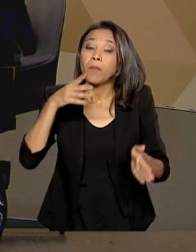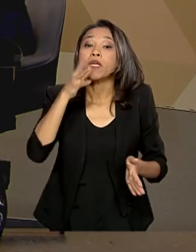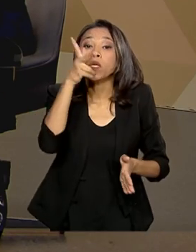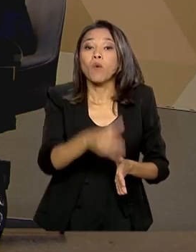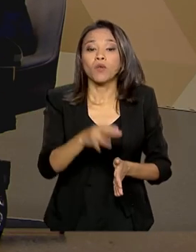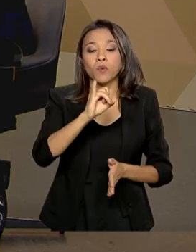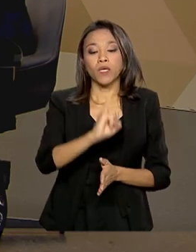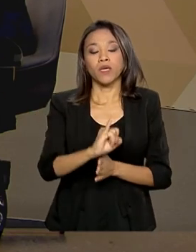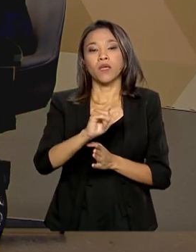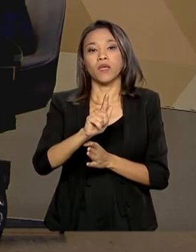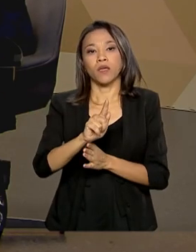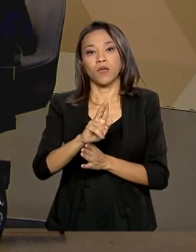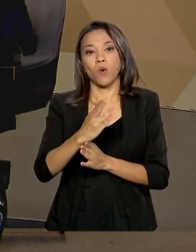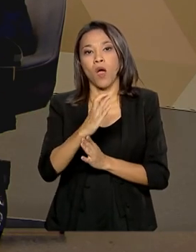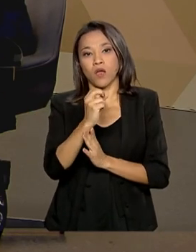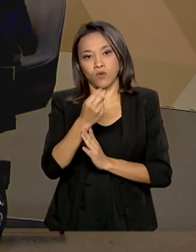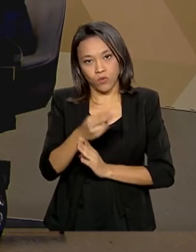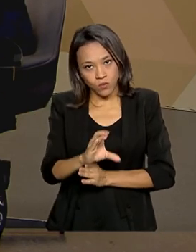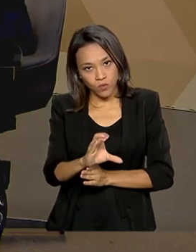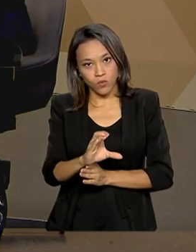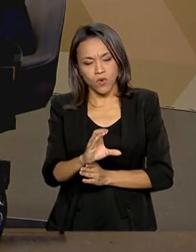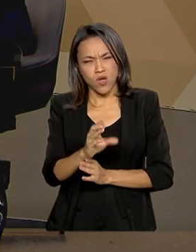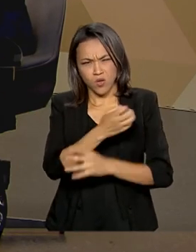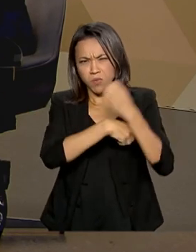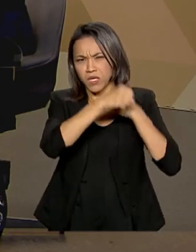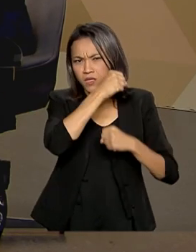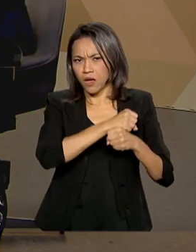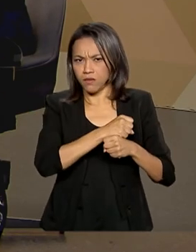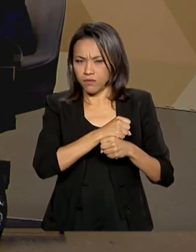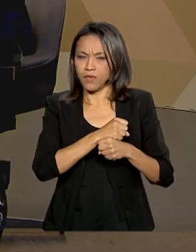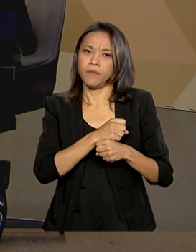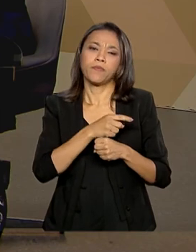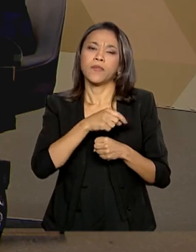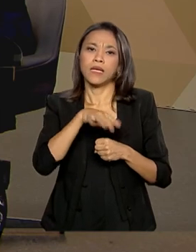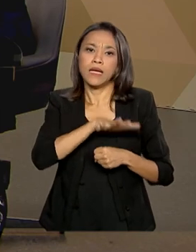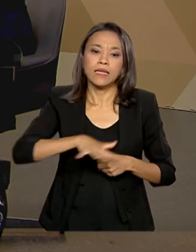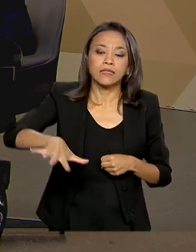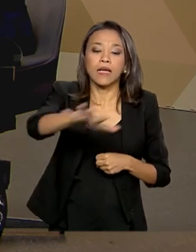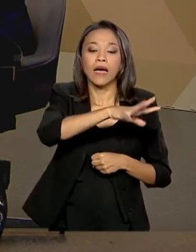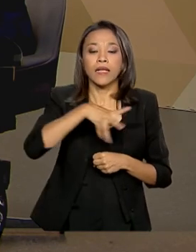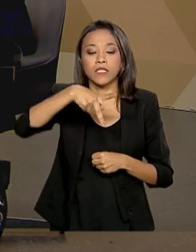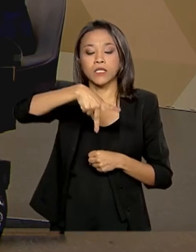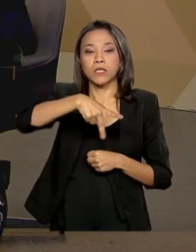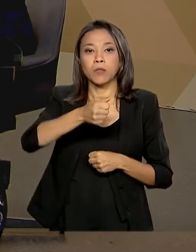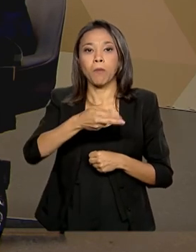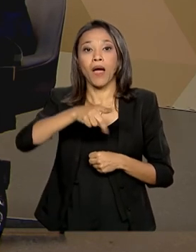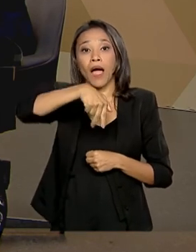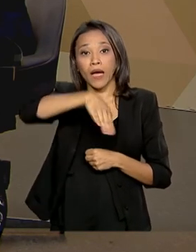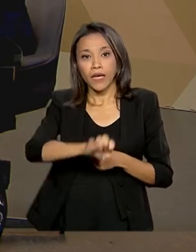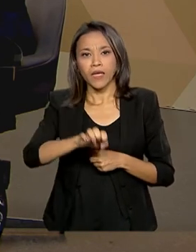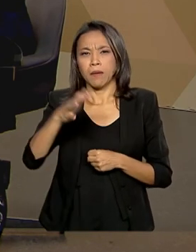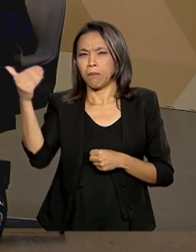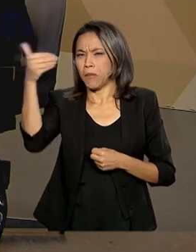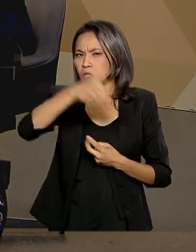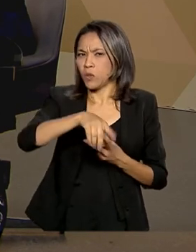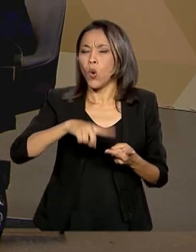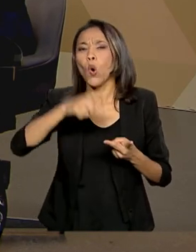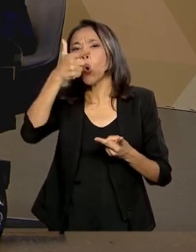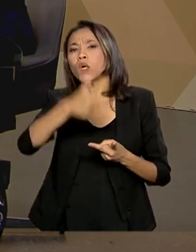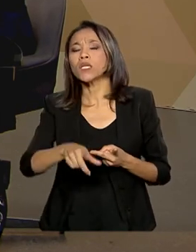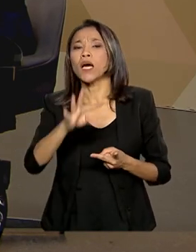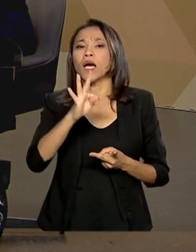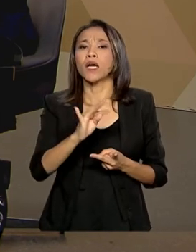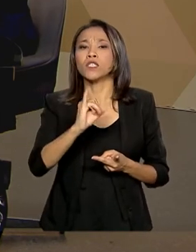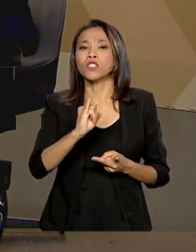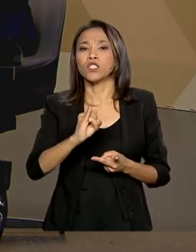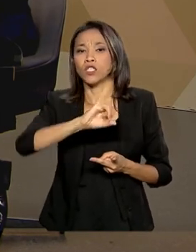um case de sucesso nesse sentido. No ano passado, teve um recorde de turistas estrangeiros. O Parque Nacional do Tijuca no Rio de Janeiro também,